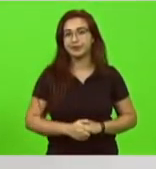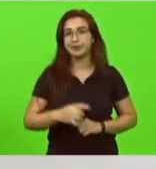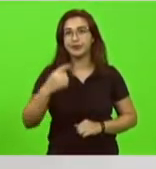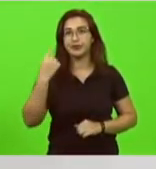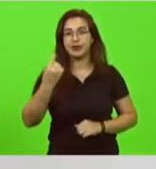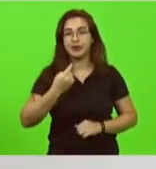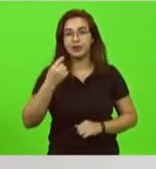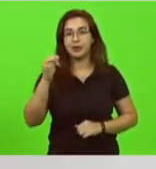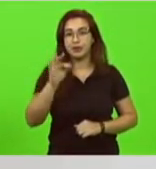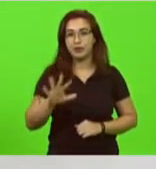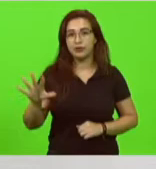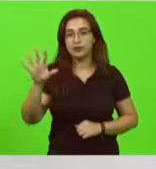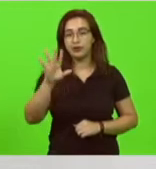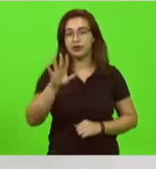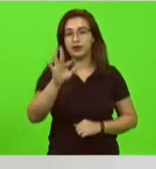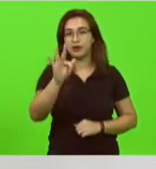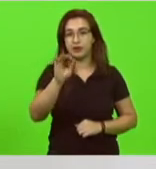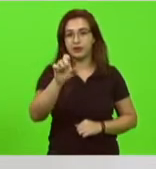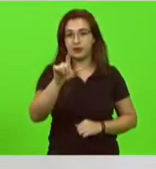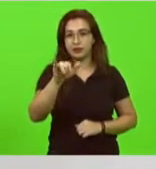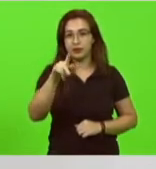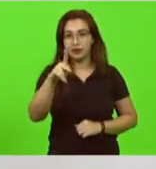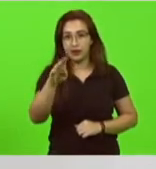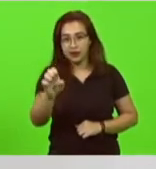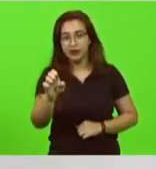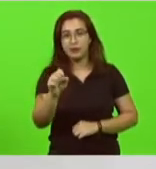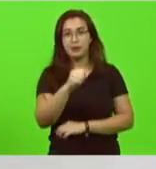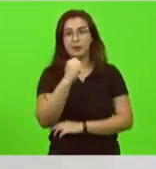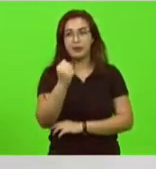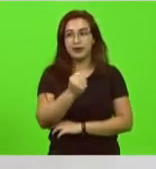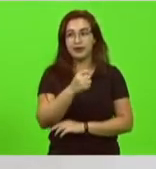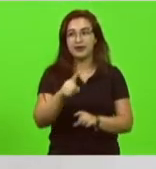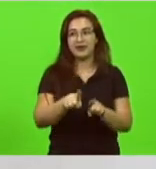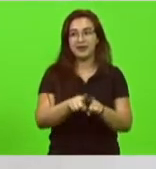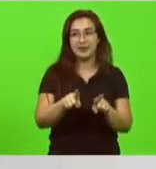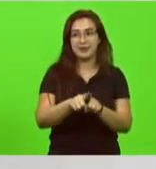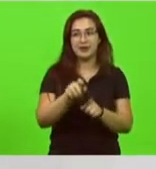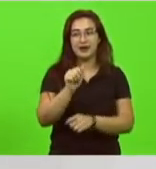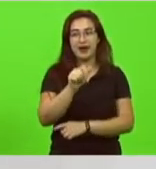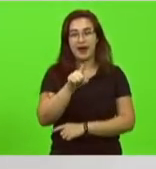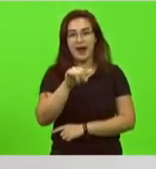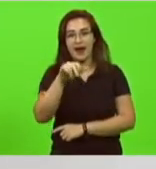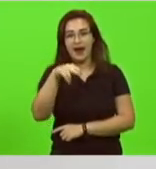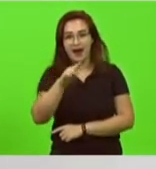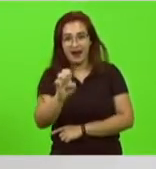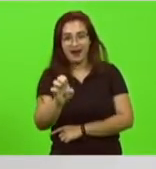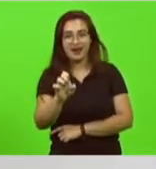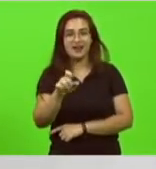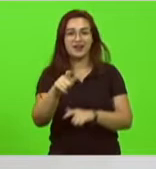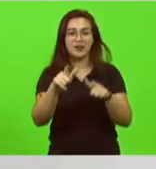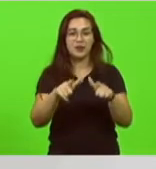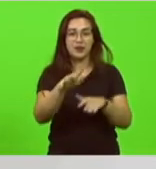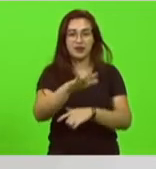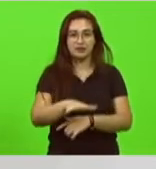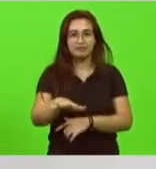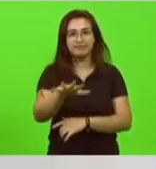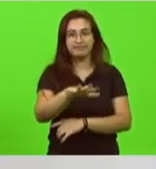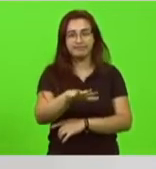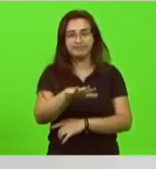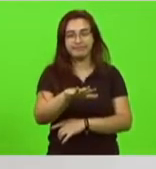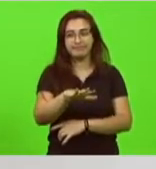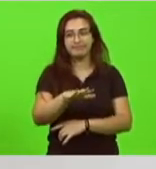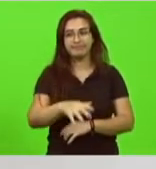federal Felipe Barros pelo estado do Paraná deputada federal Aline Sleutz lá da região dos Campos Gerais essa eu tenho o prazer de